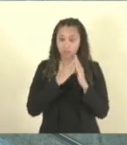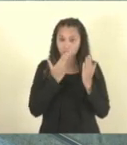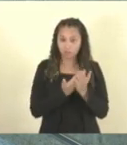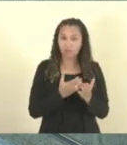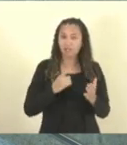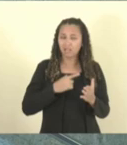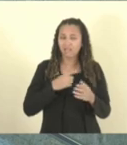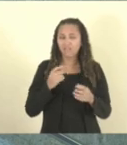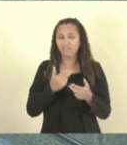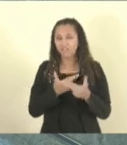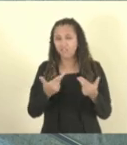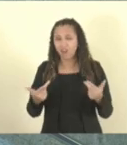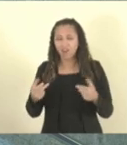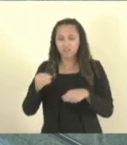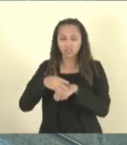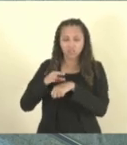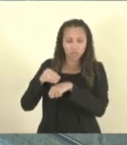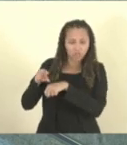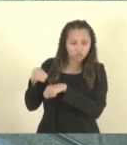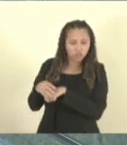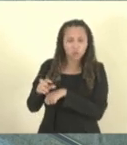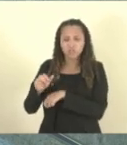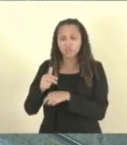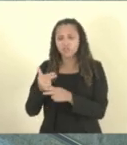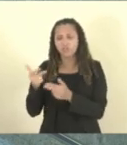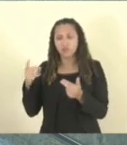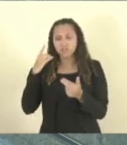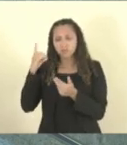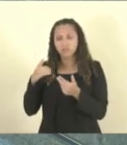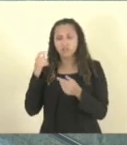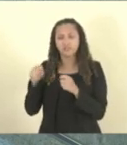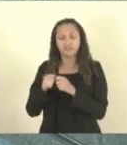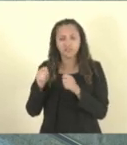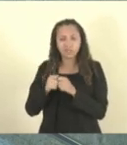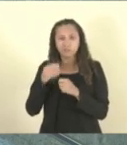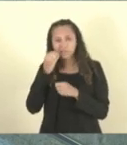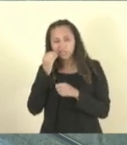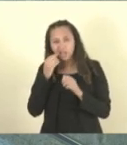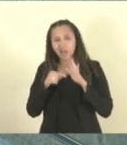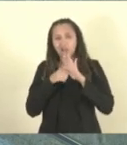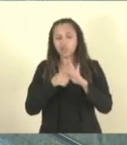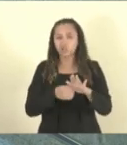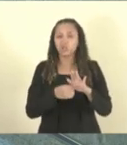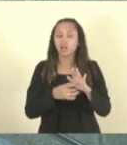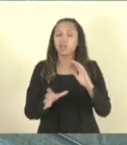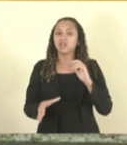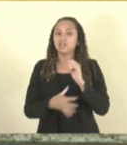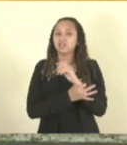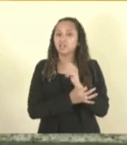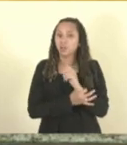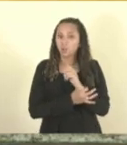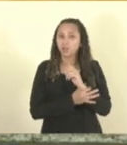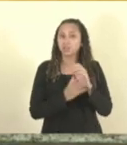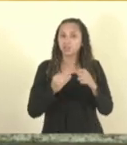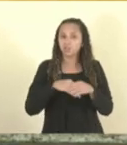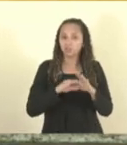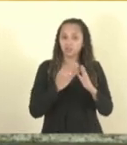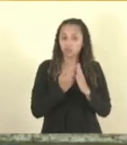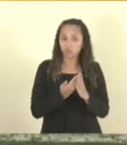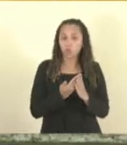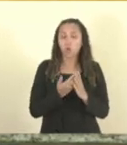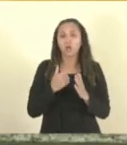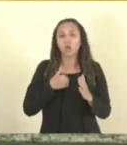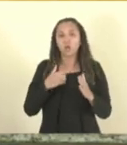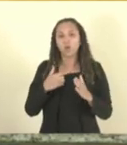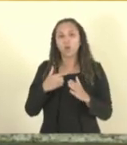uma série de indicações, todos os deputados fizeram suas indicações para o reforço na segurança das escolas. Eu estive à frente da Comissão de